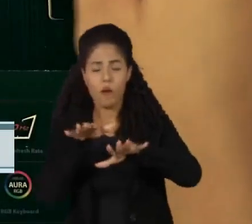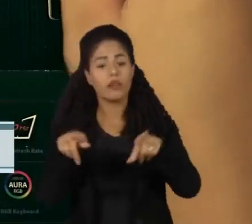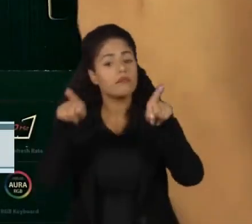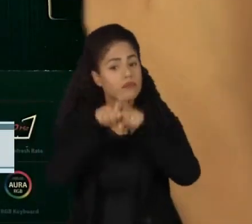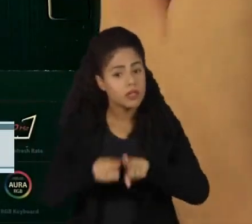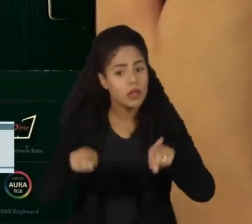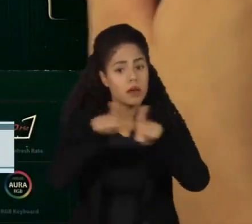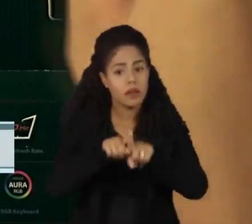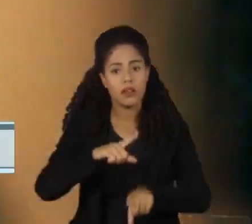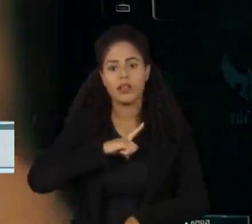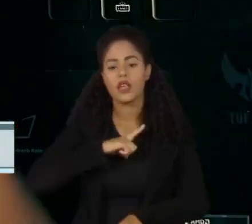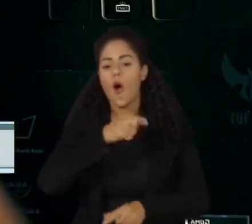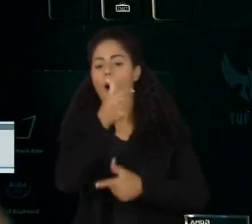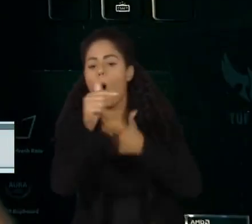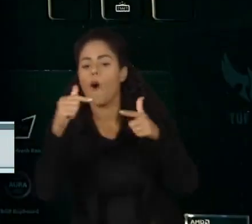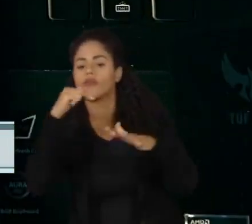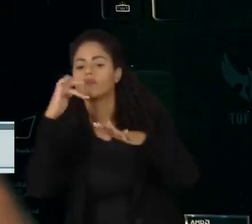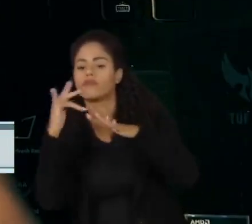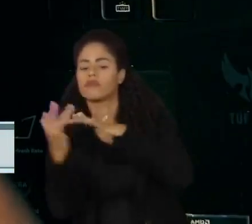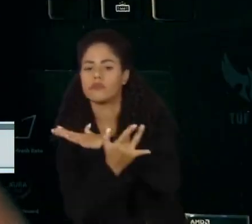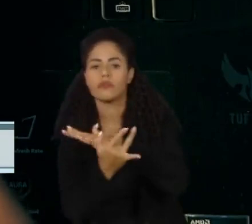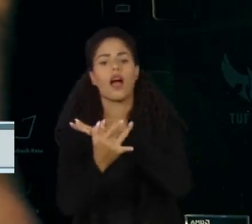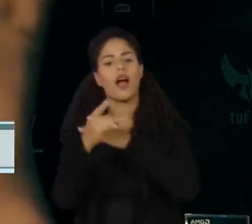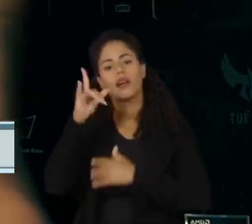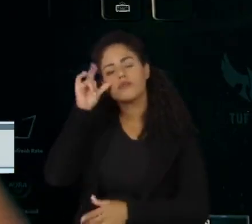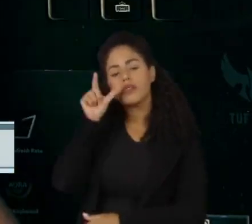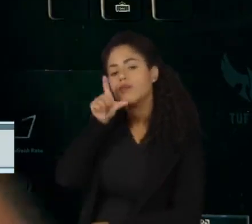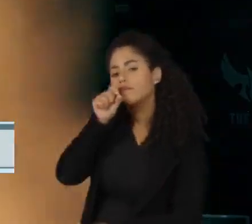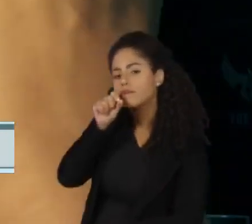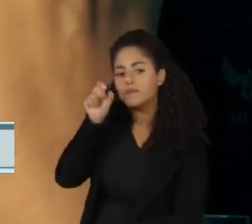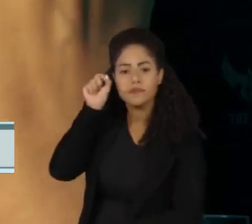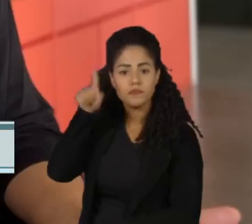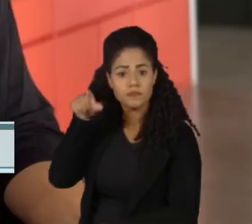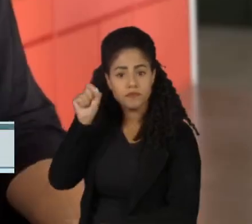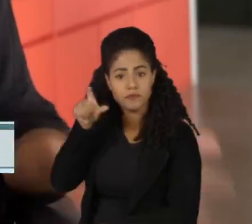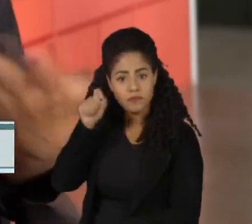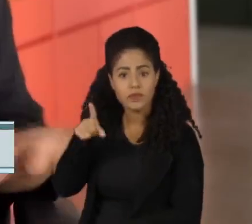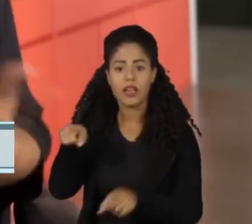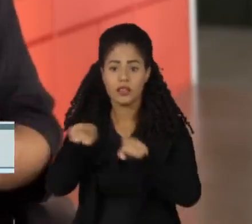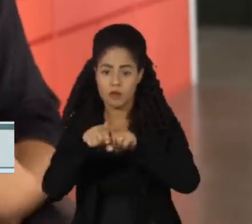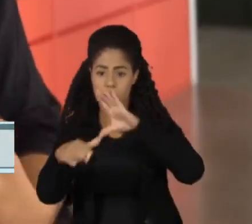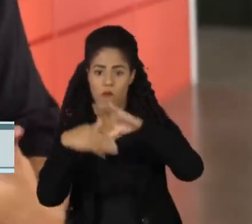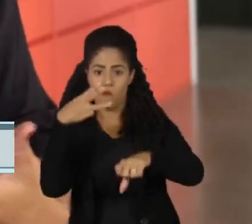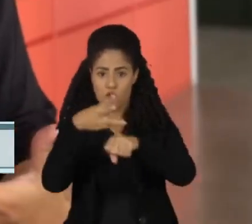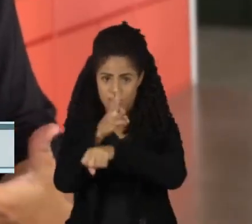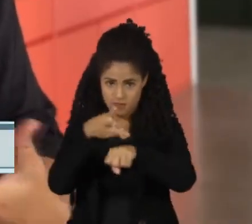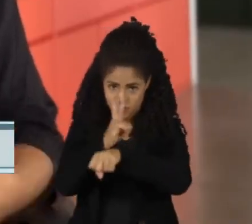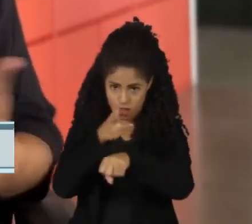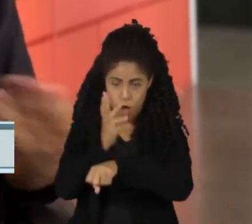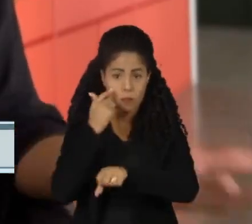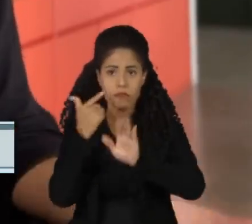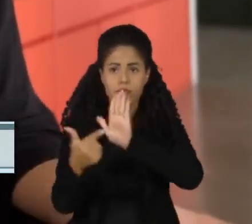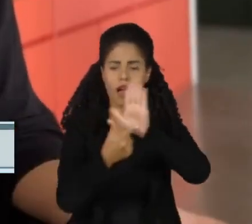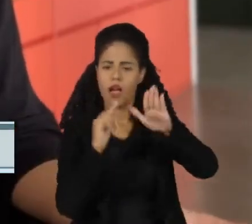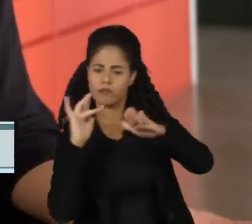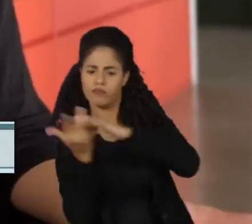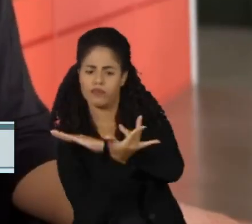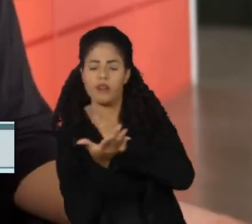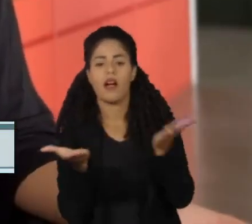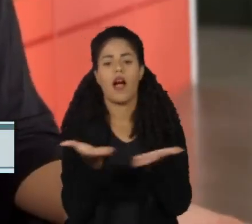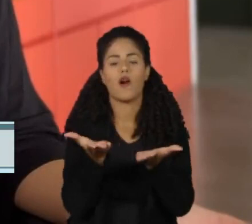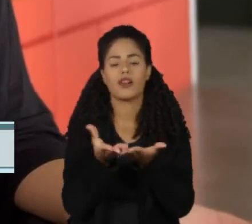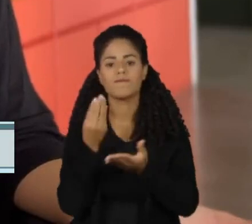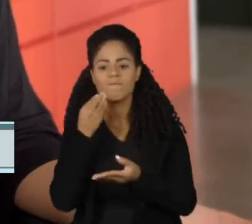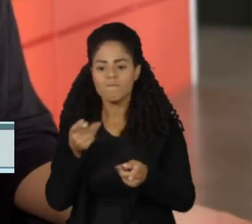também utiliza amplamente Instagram, Telegram, WhatsApp. Esta pesquisadora diz que as plataformas têm atuado para